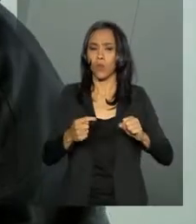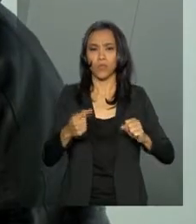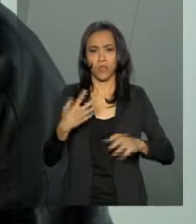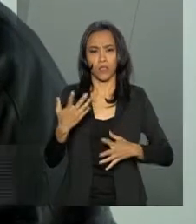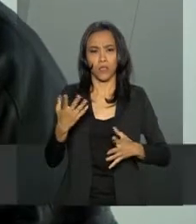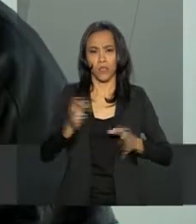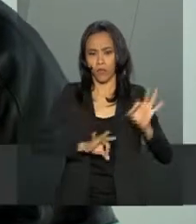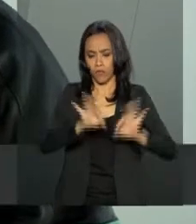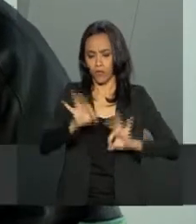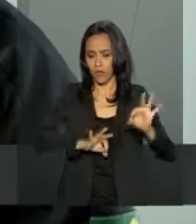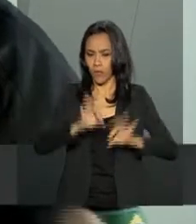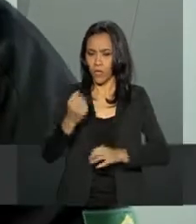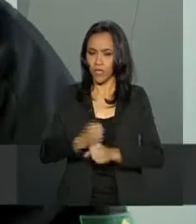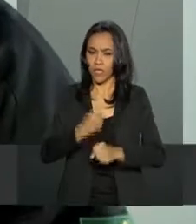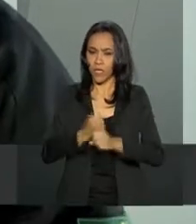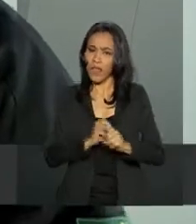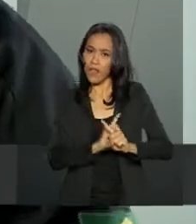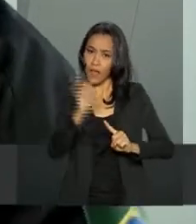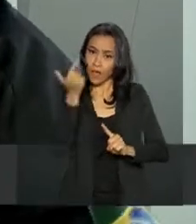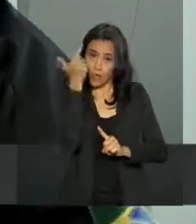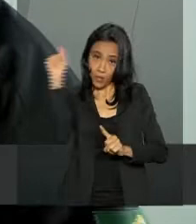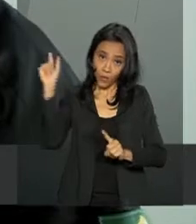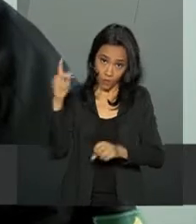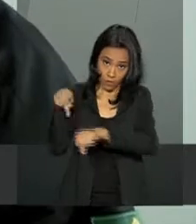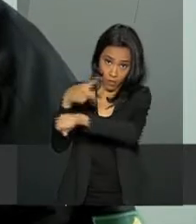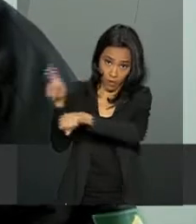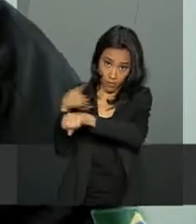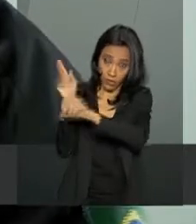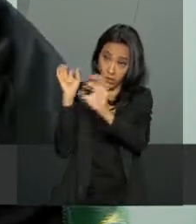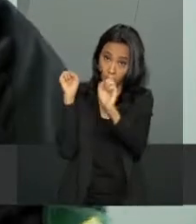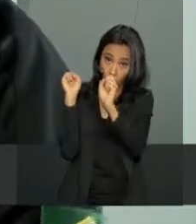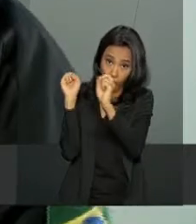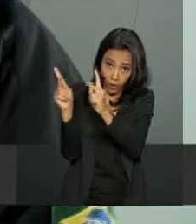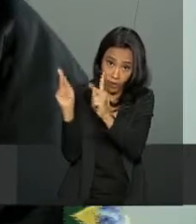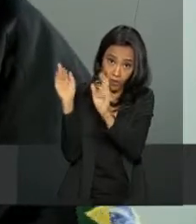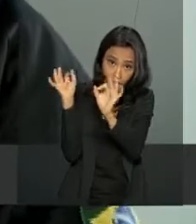em Xangai. Com essa pré-montagem, tudo checado,